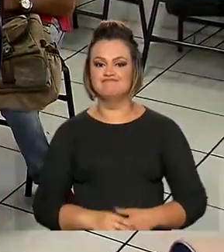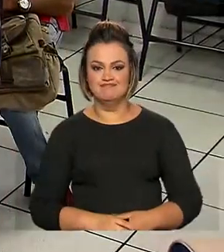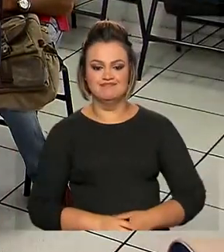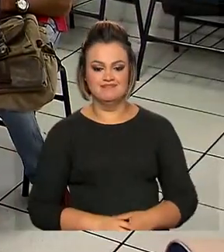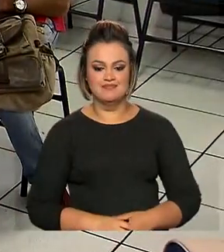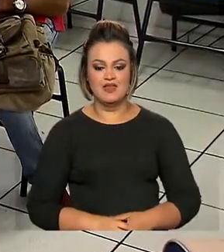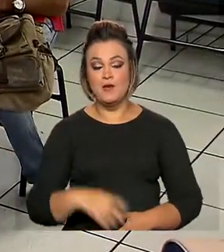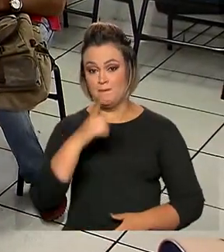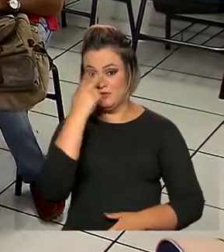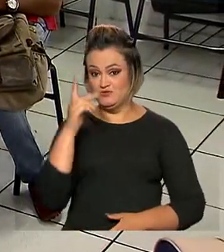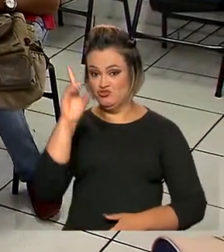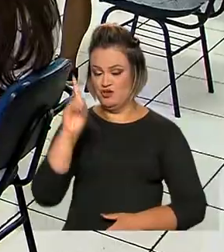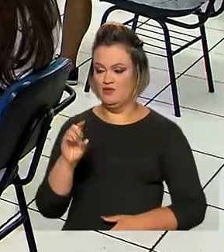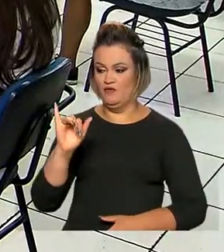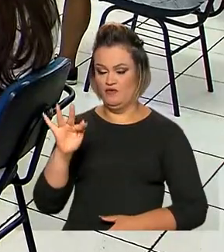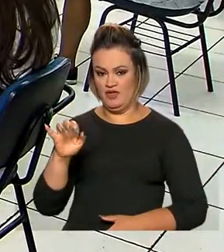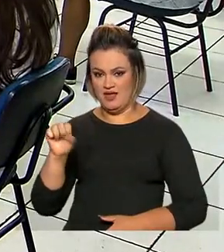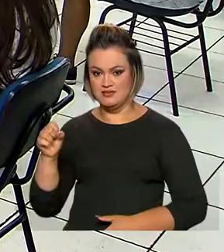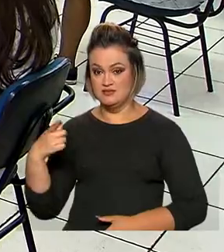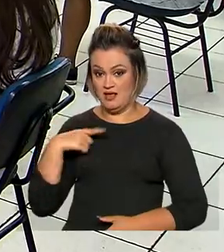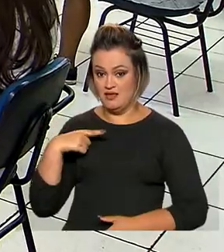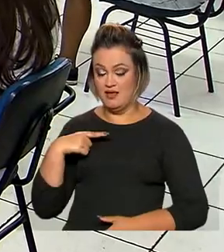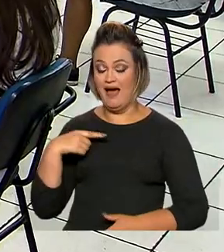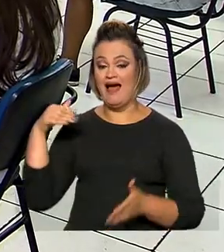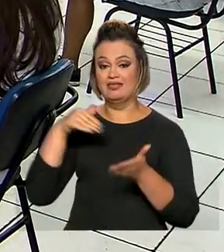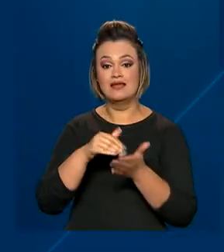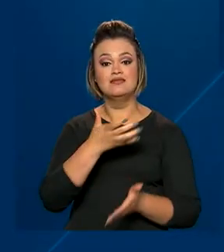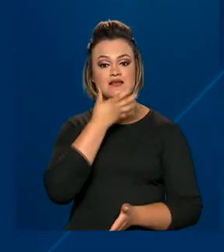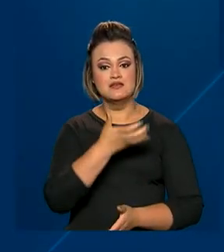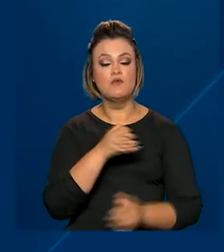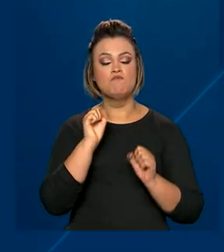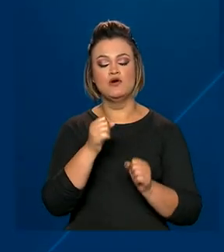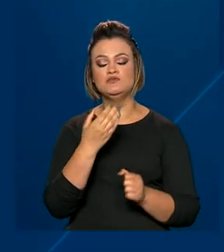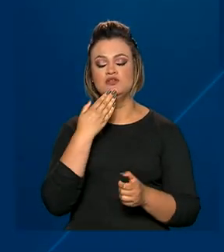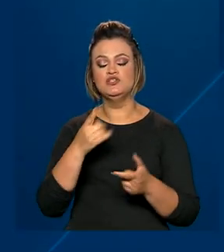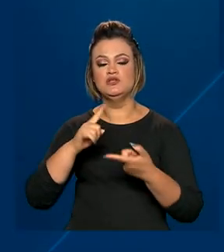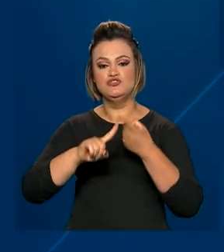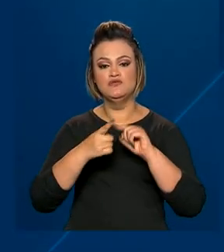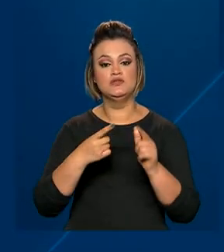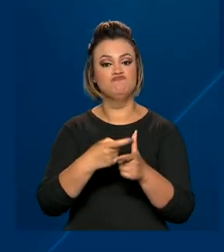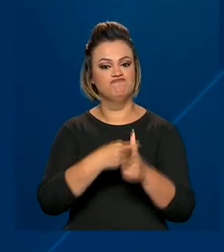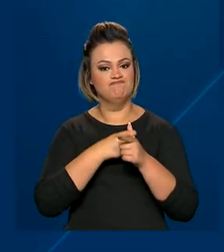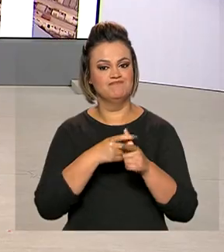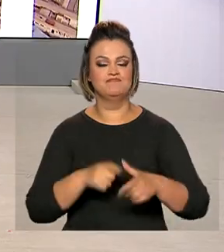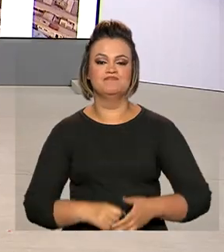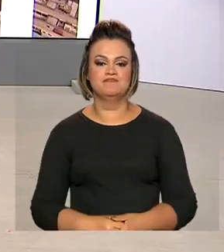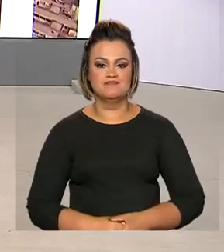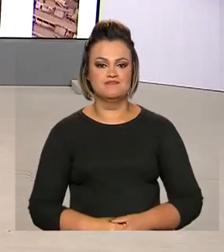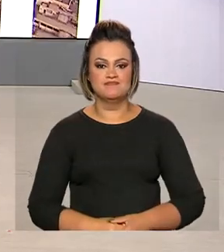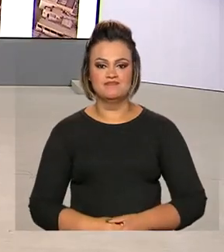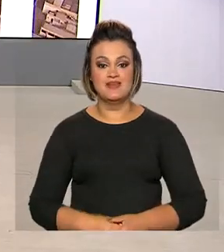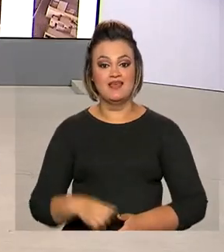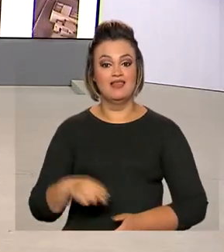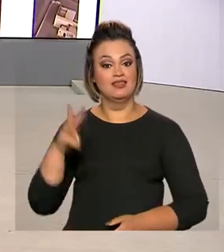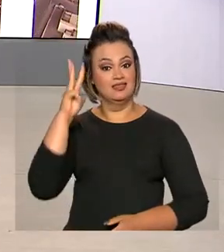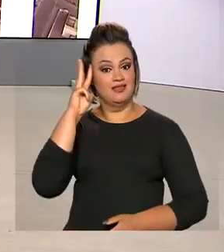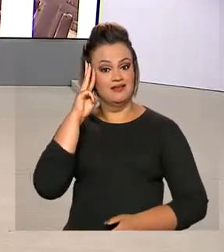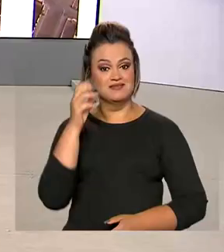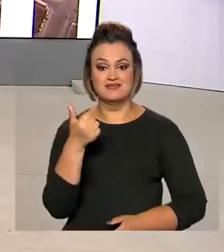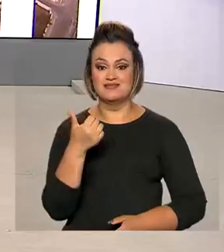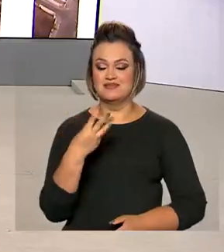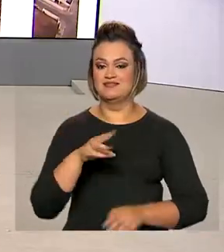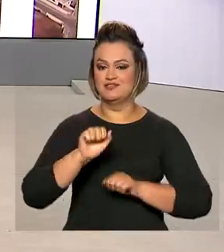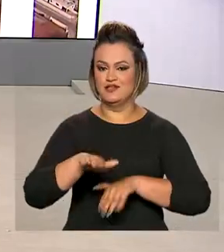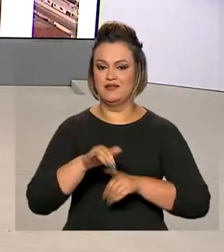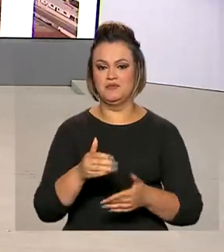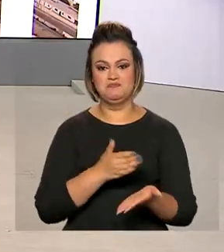Beneficiários do Fies têm até o fim do ano para solicitar renegociação das dívidas. Terça-feira, 13